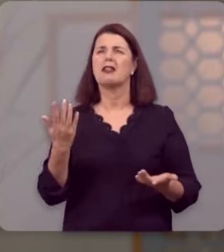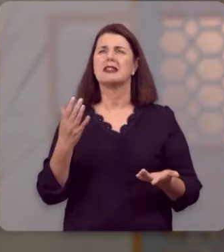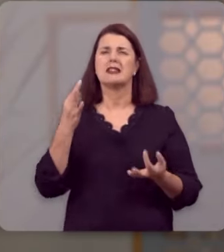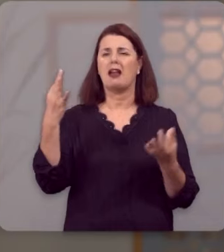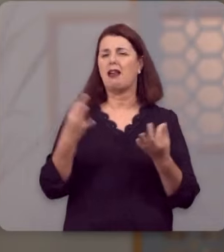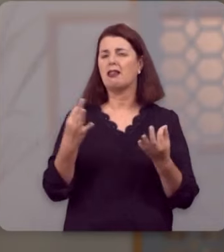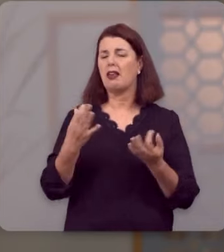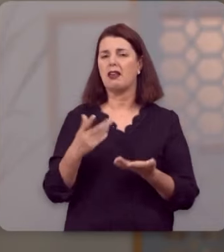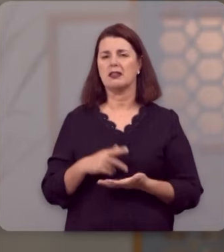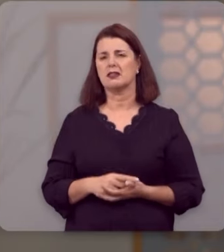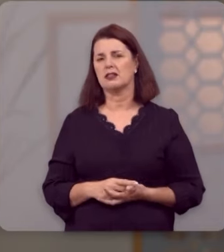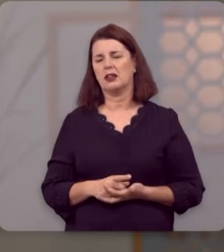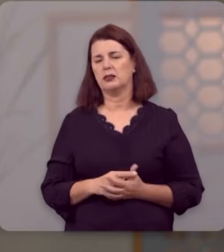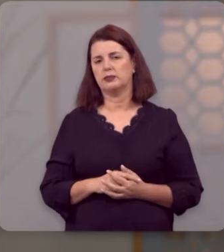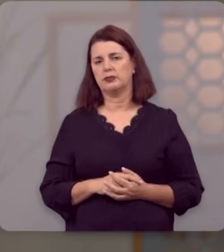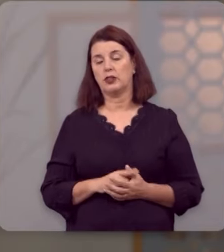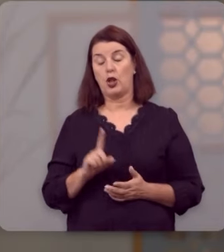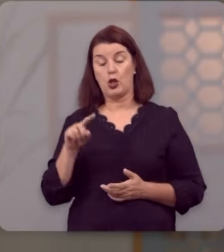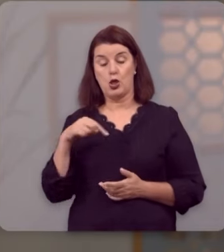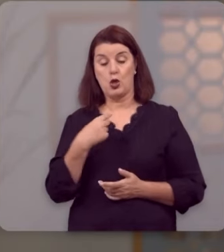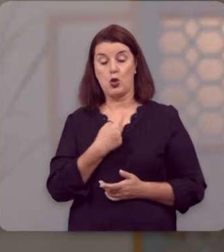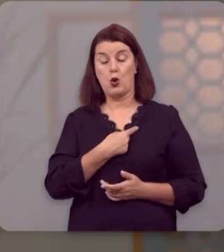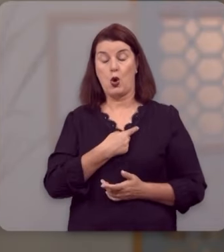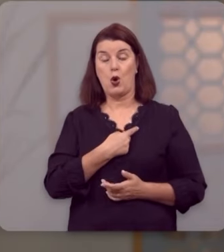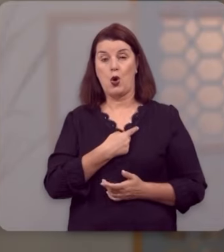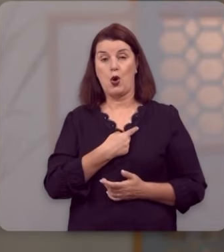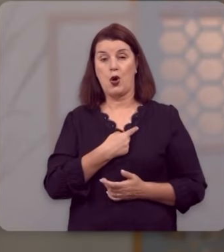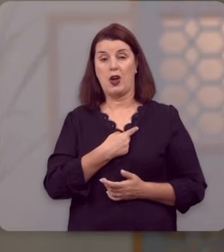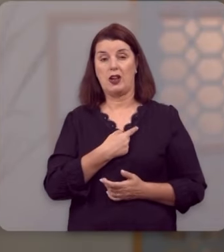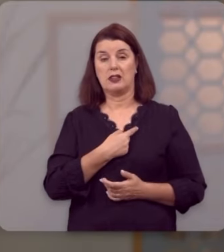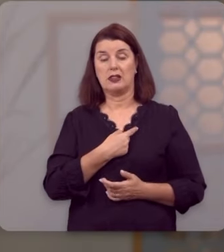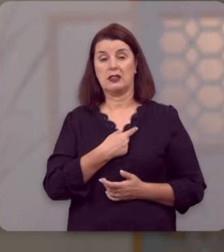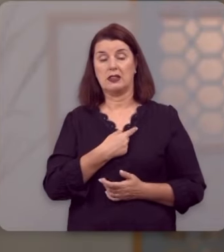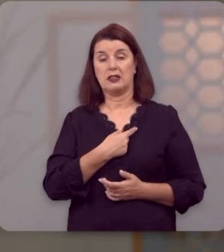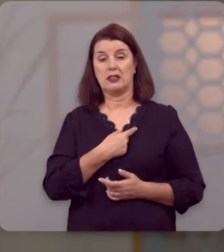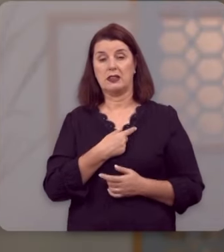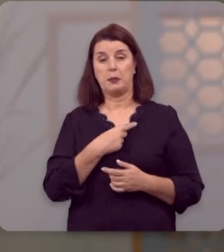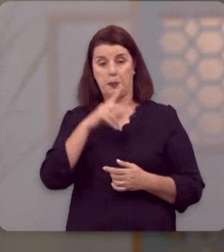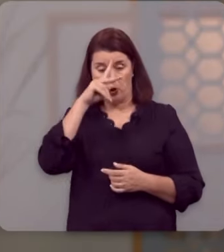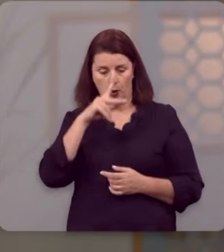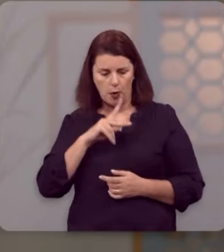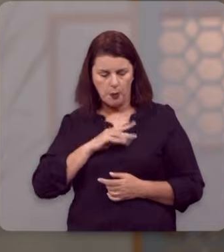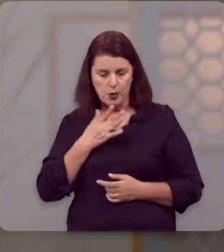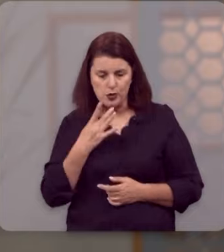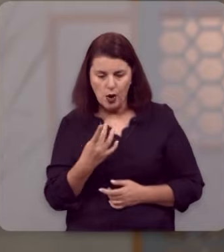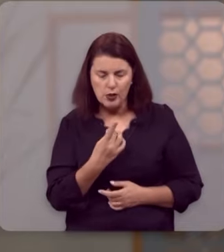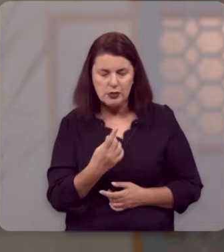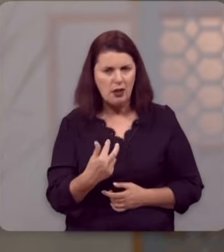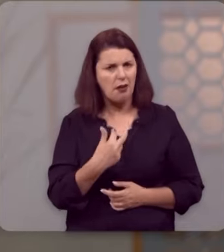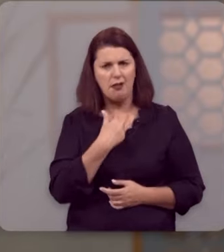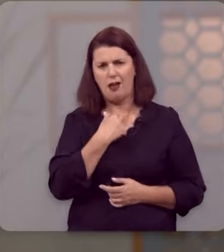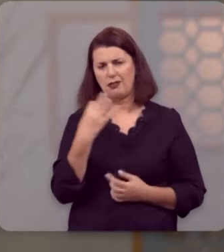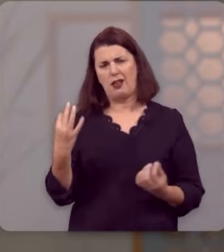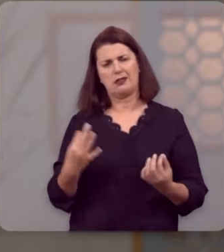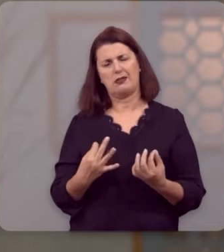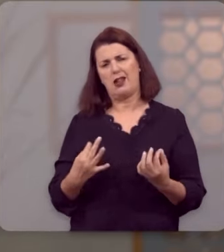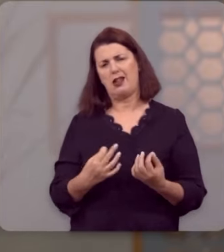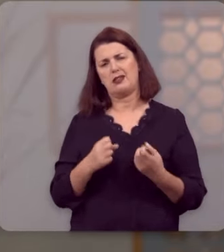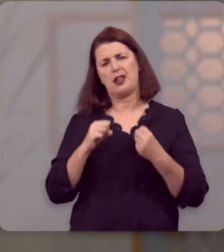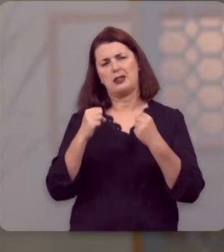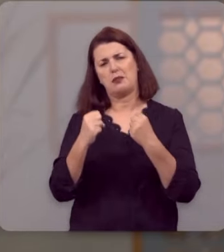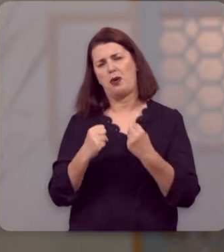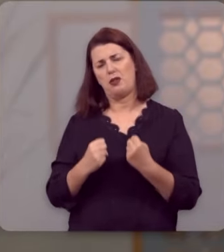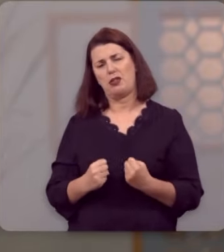convicção absoluta. Nós não temos essa certeza por nós mesmos, pela nossa capacidade